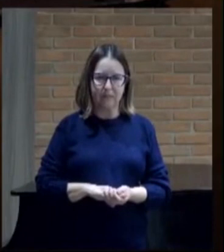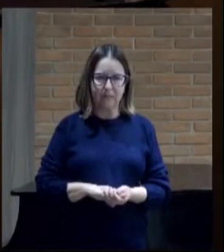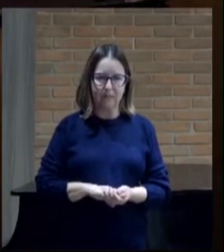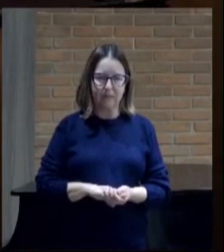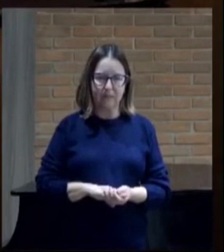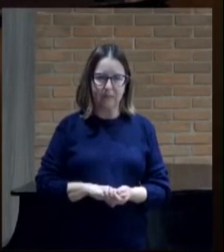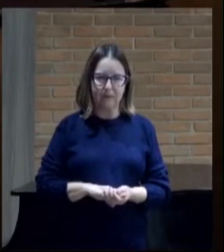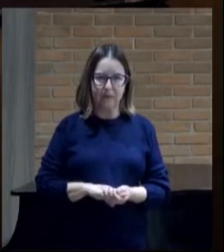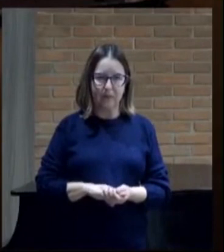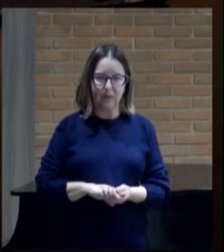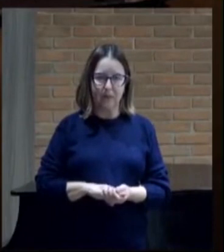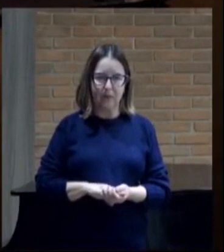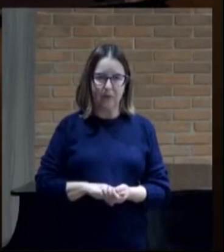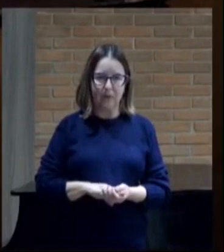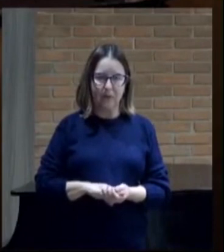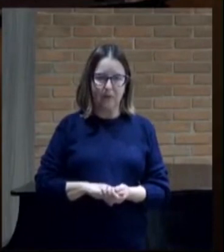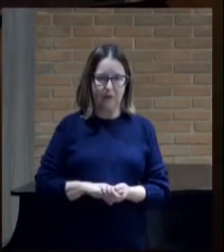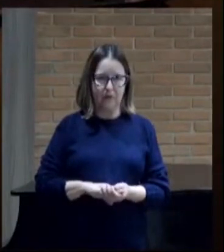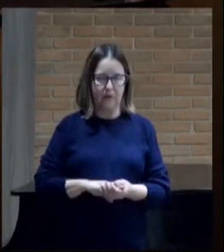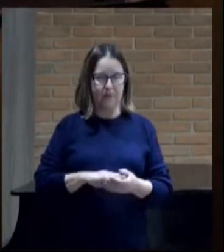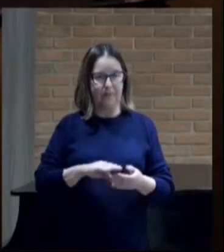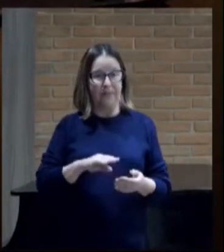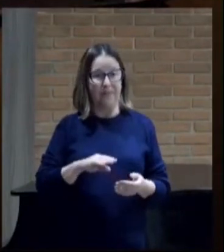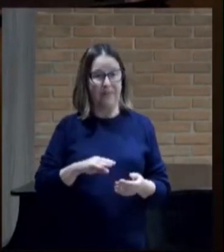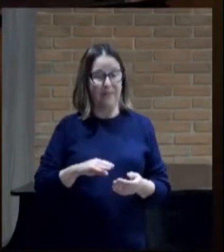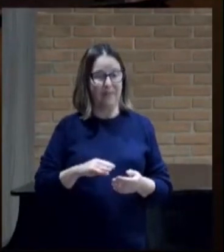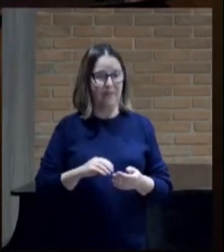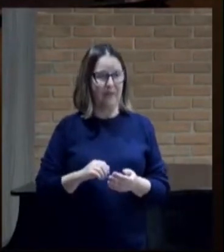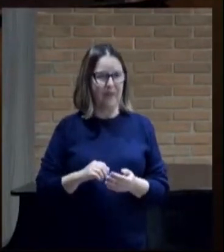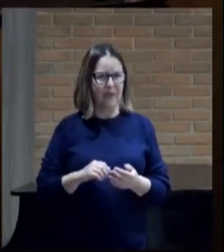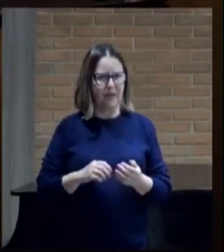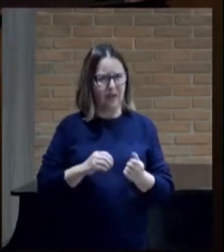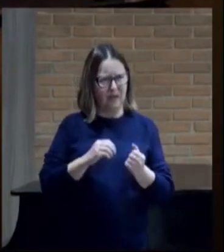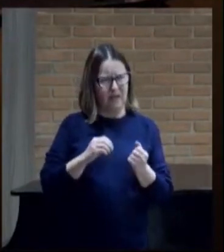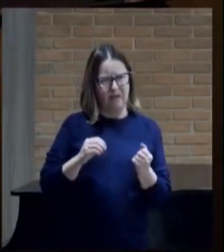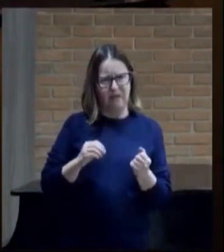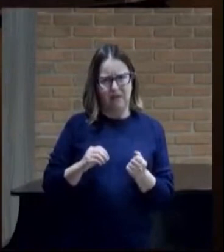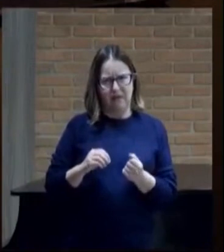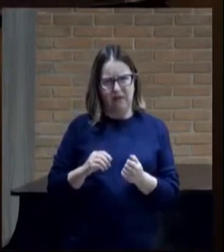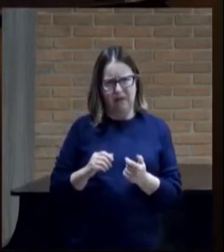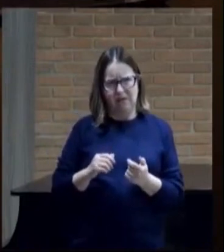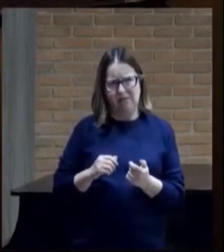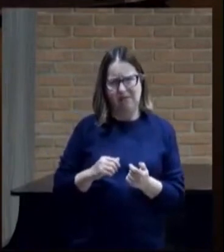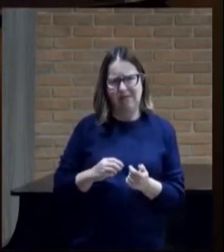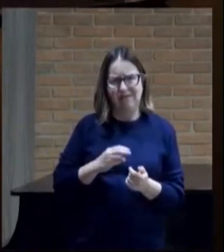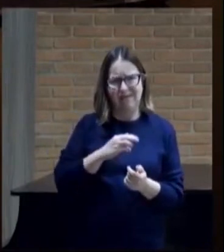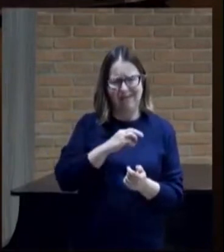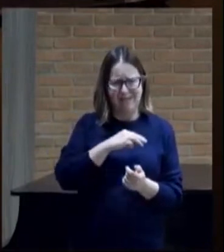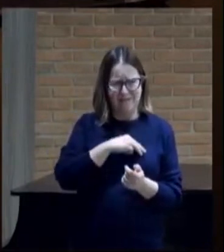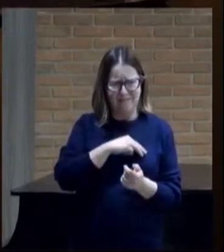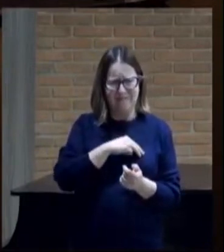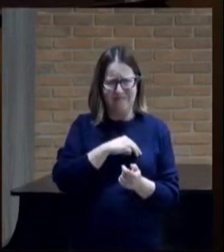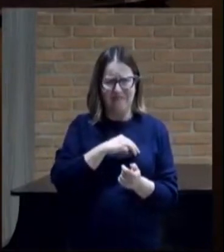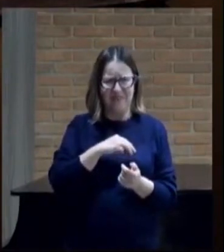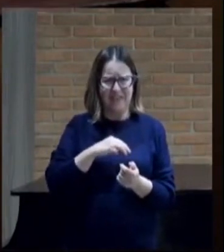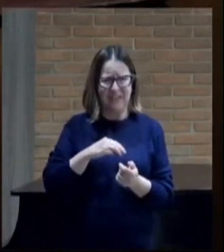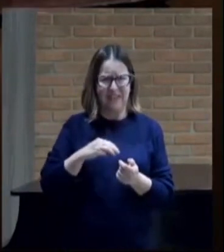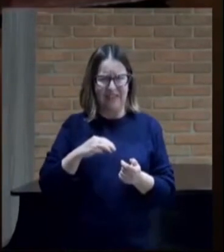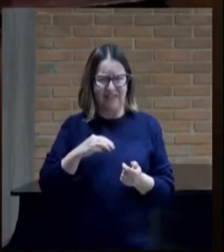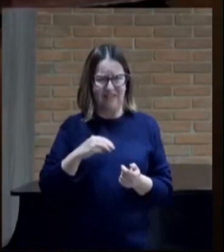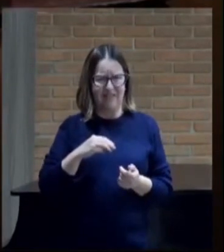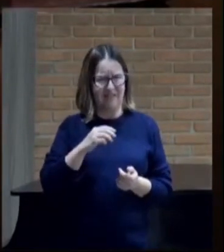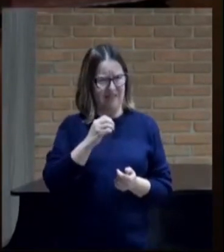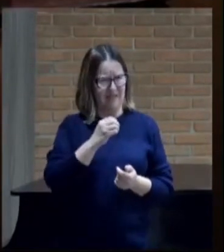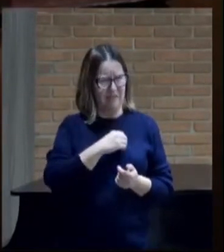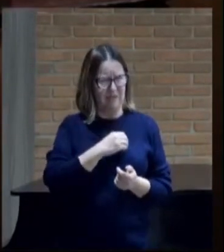iniquidade já opera e aguarda somente que seja afastado aquele que agora o detém